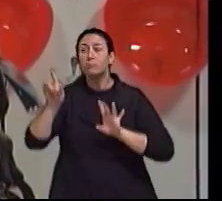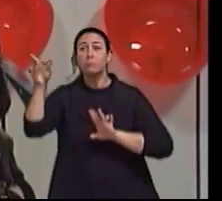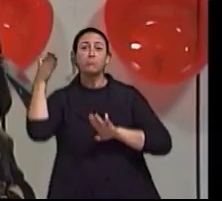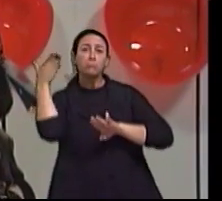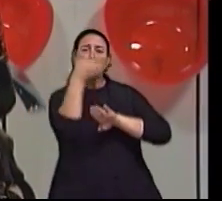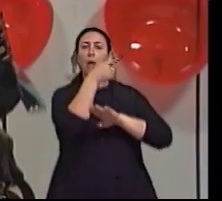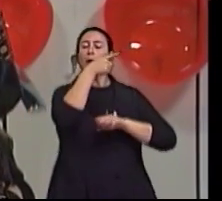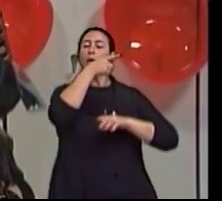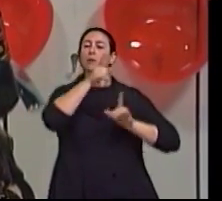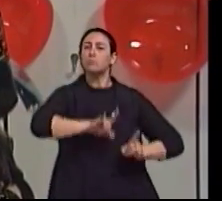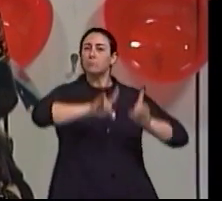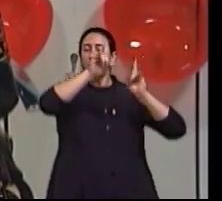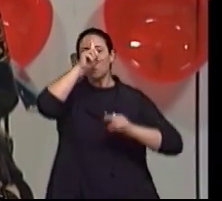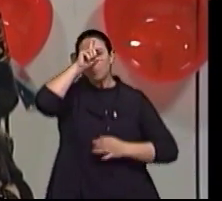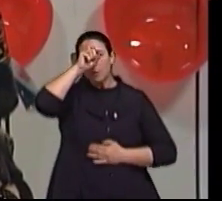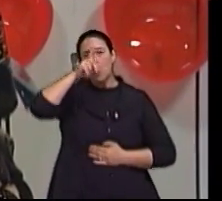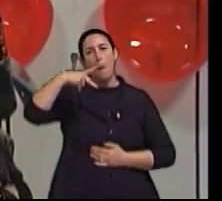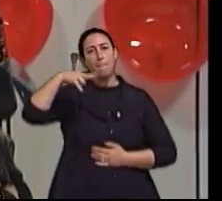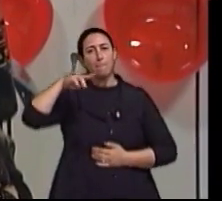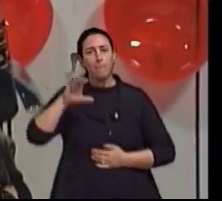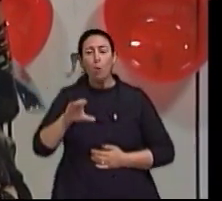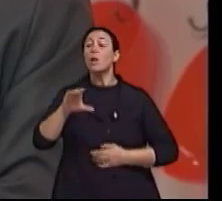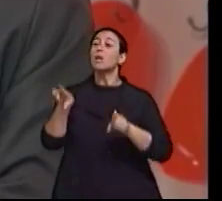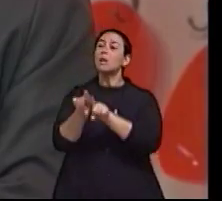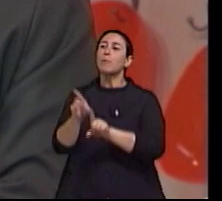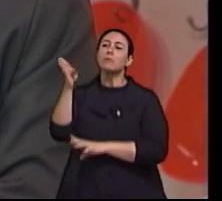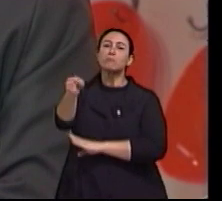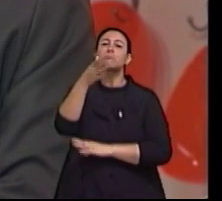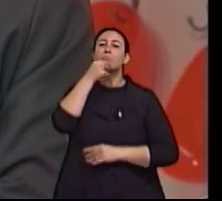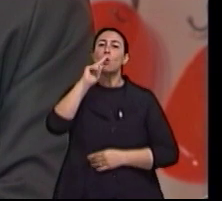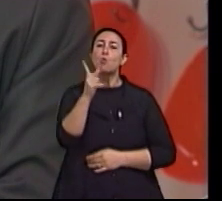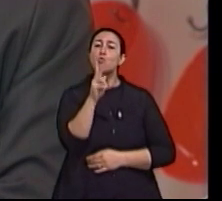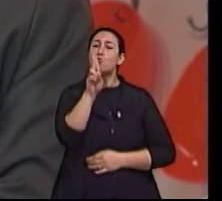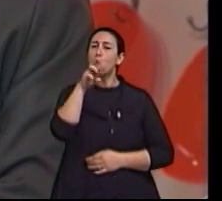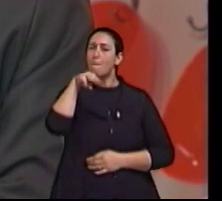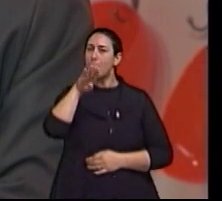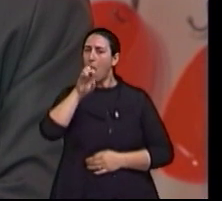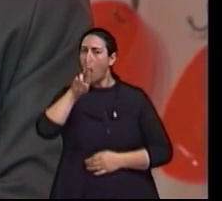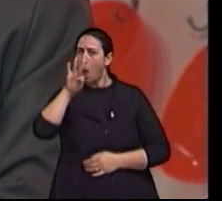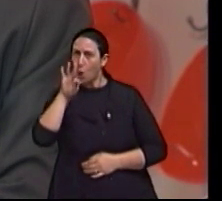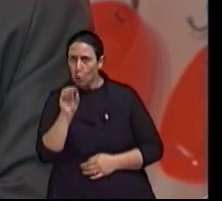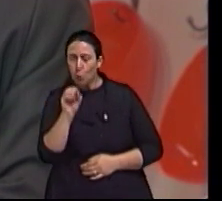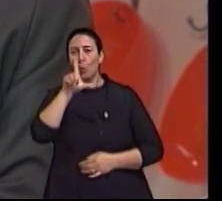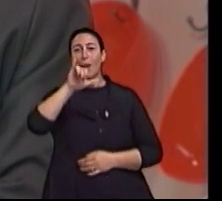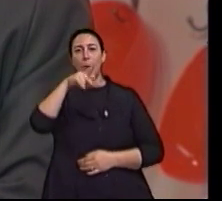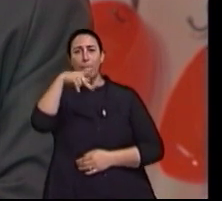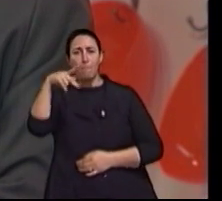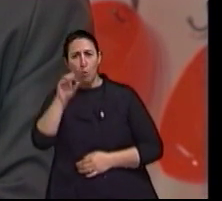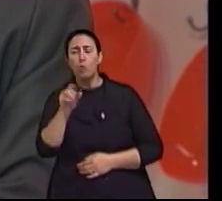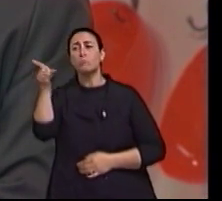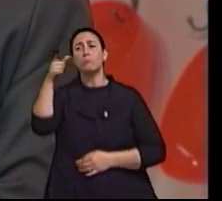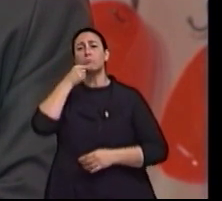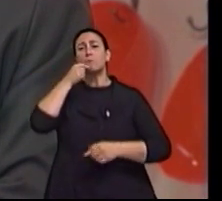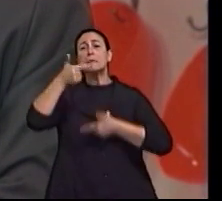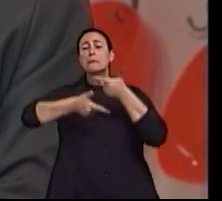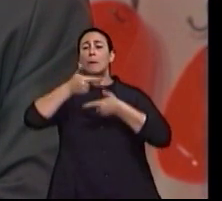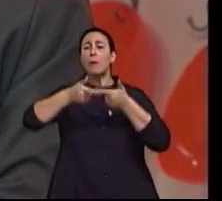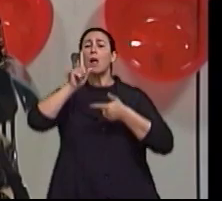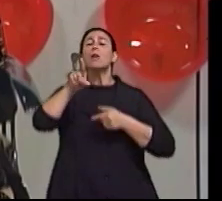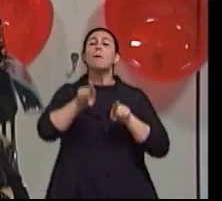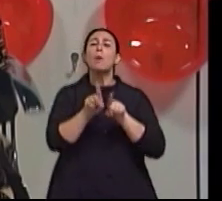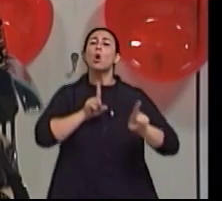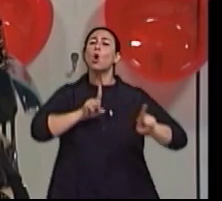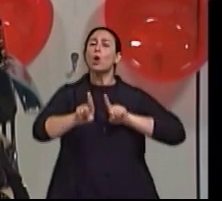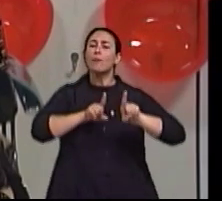do Rio Grande do Sul, e também está conosco Humberto Lipo, coordenador do Programa Permanente de Acessibilidade da UBRA, a